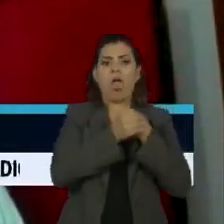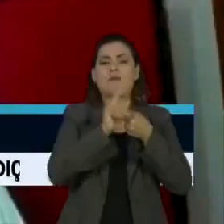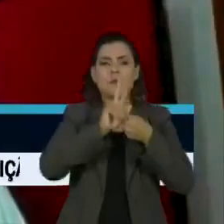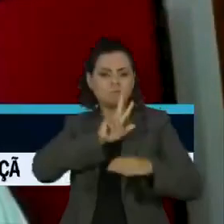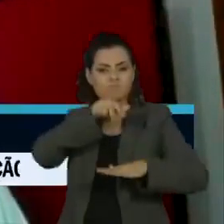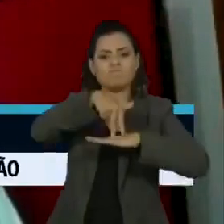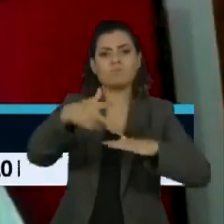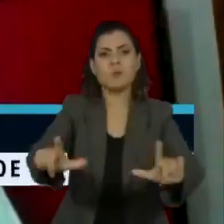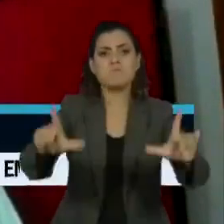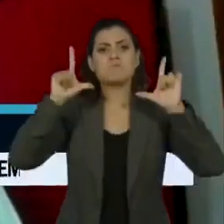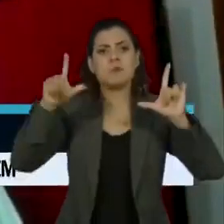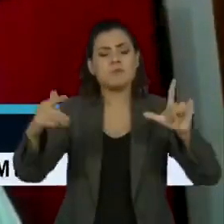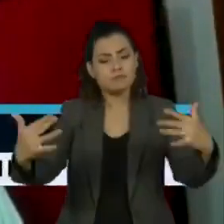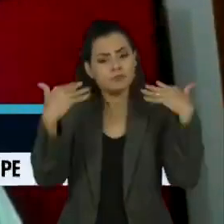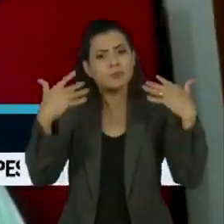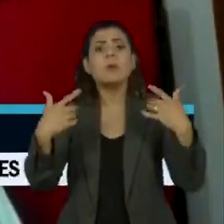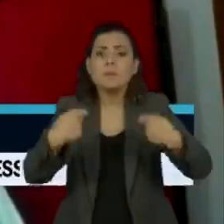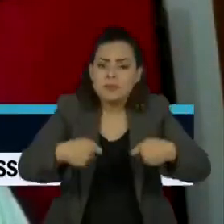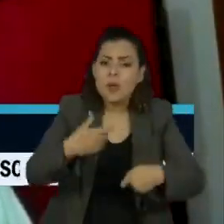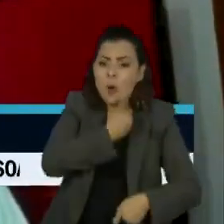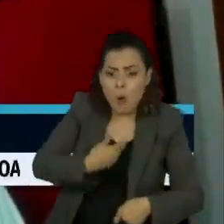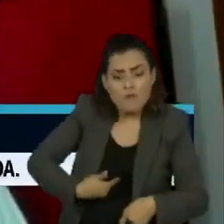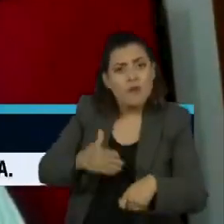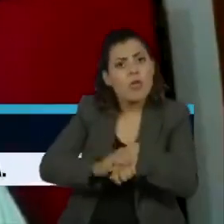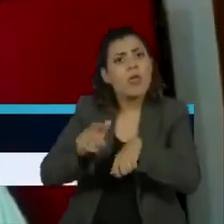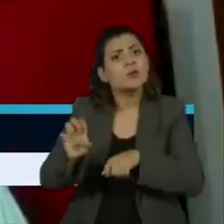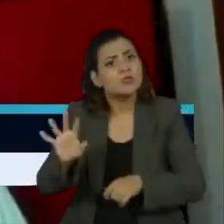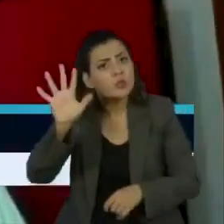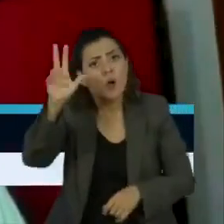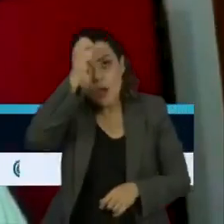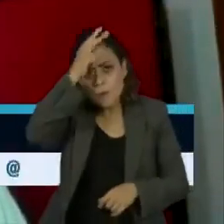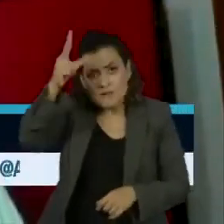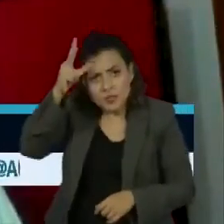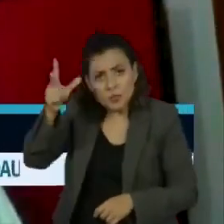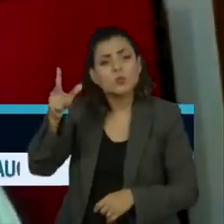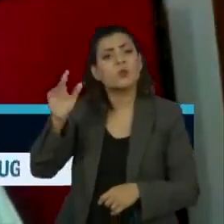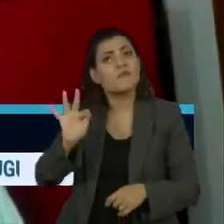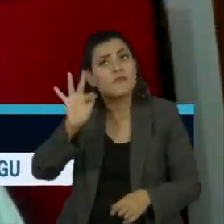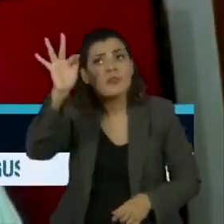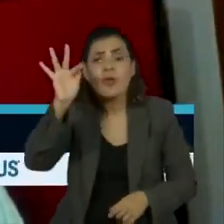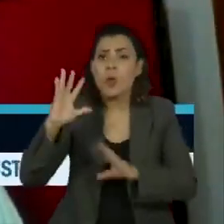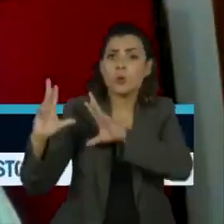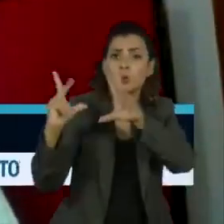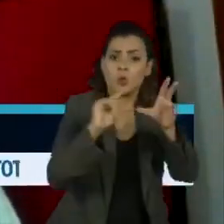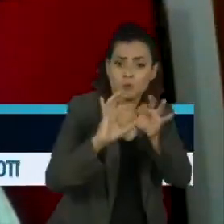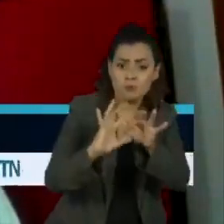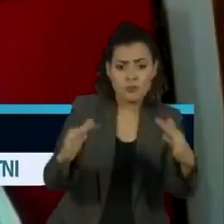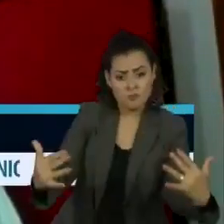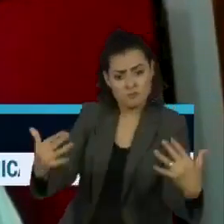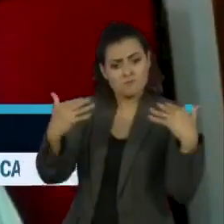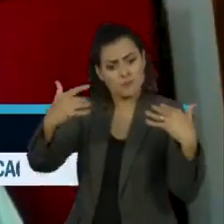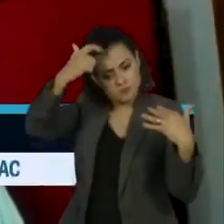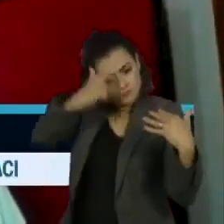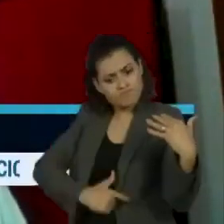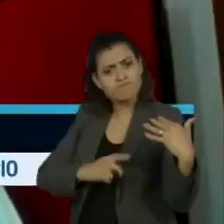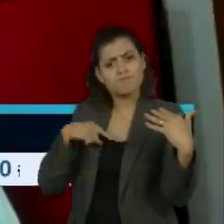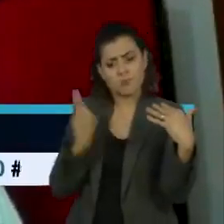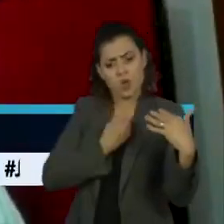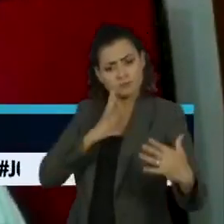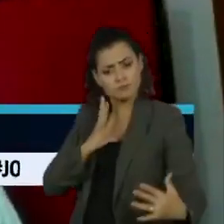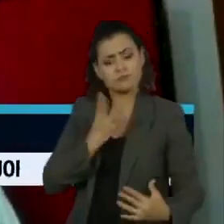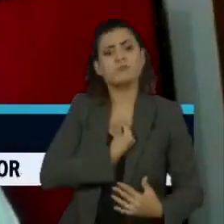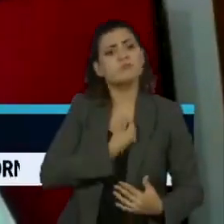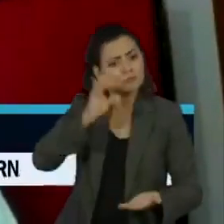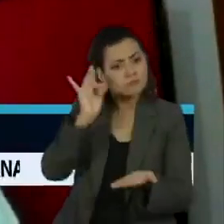presente. É preciso que governos estaduais, municipais e federal possam olhar para o lado de cá e